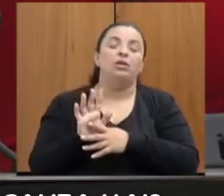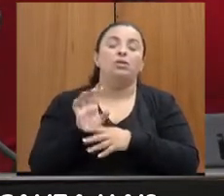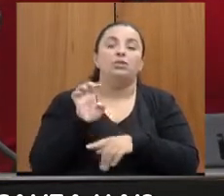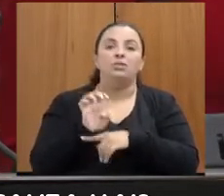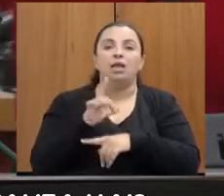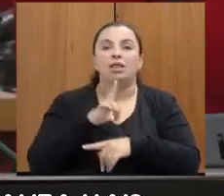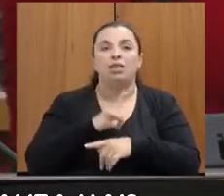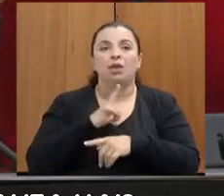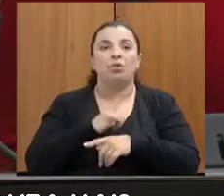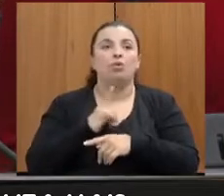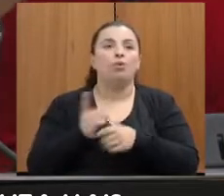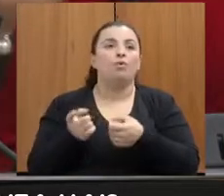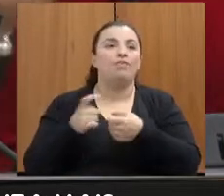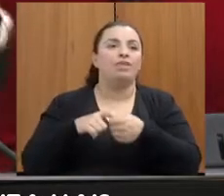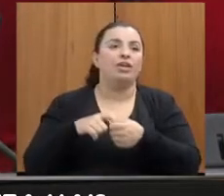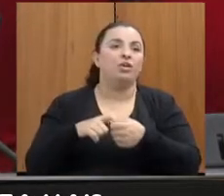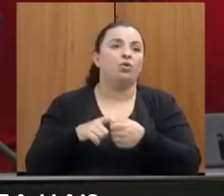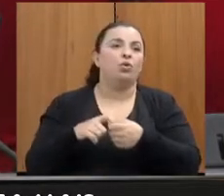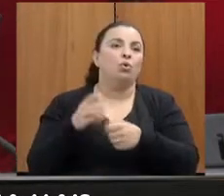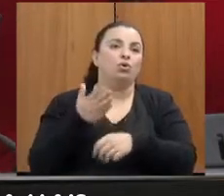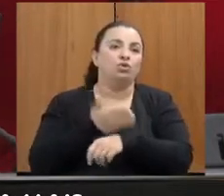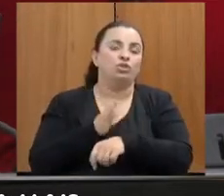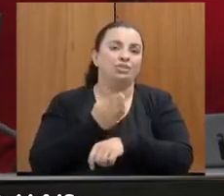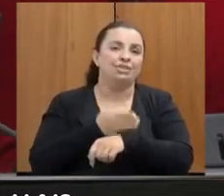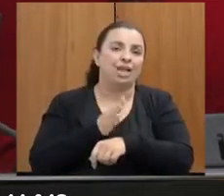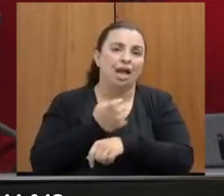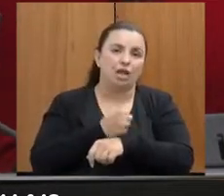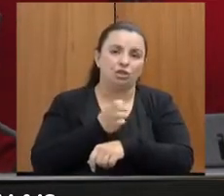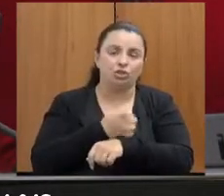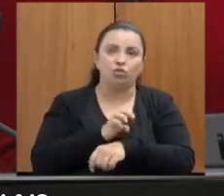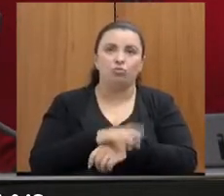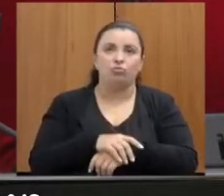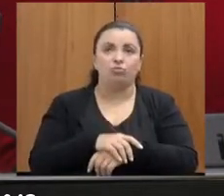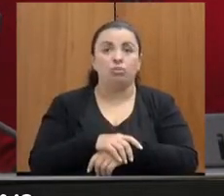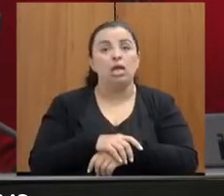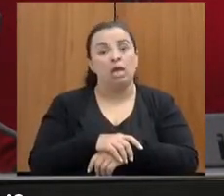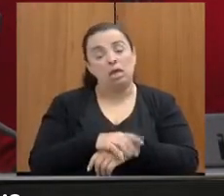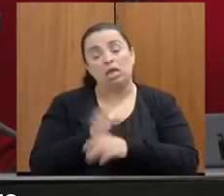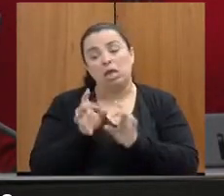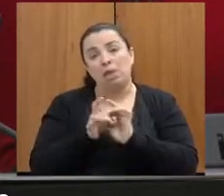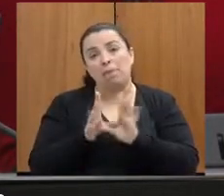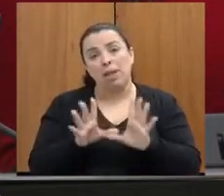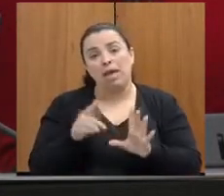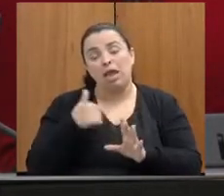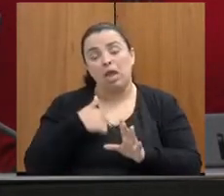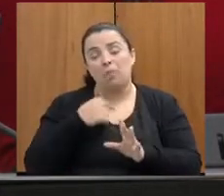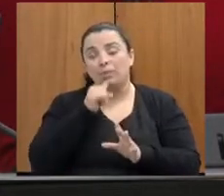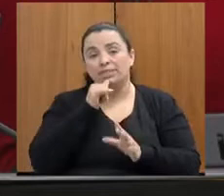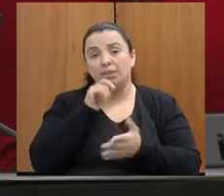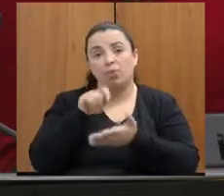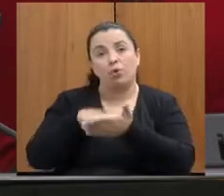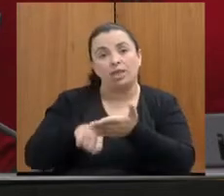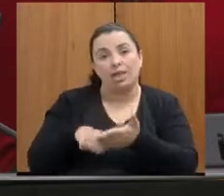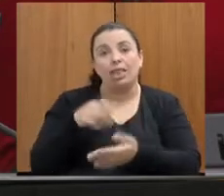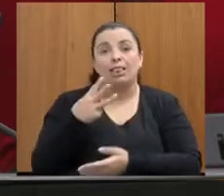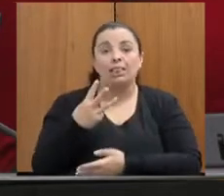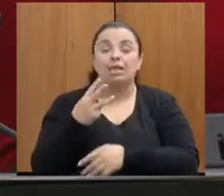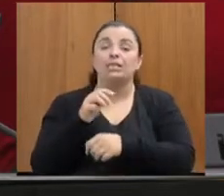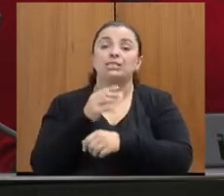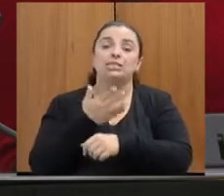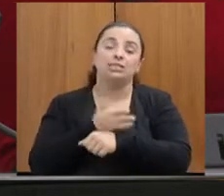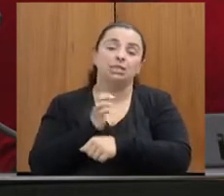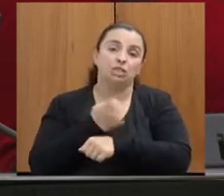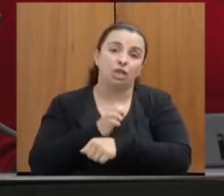assinado com a UENG, por exemplo, que o que permite que eu tenha hoje três estagiários lá. Agora, em Diamantina, gente tem dois